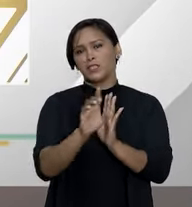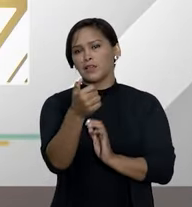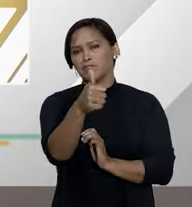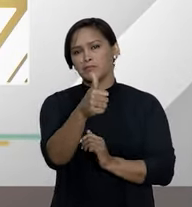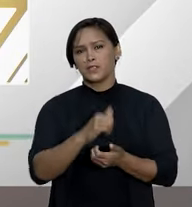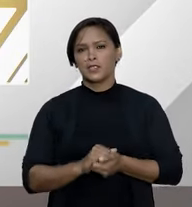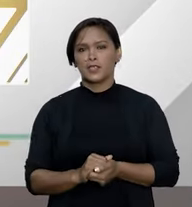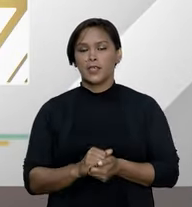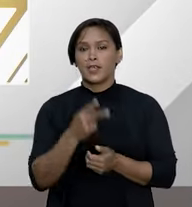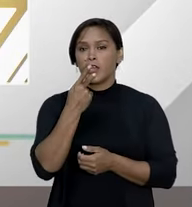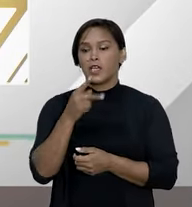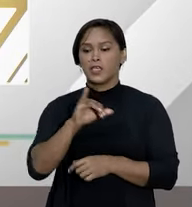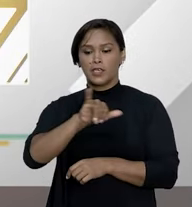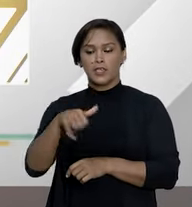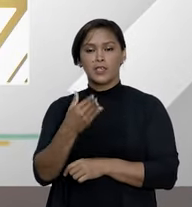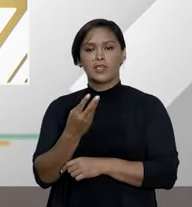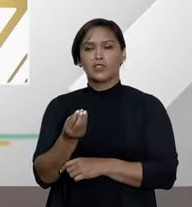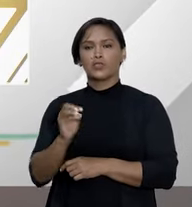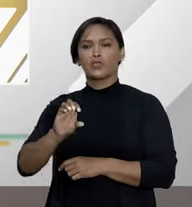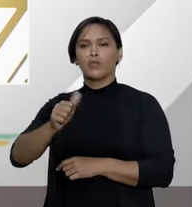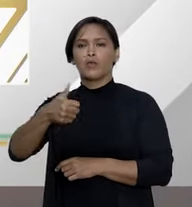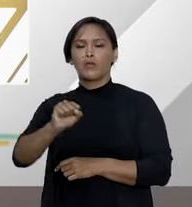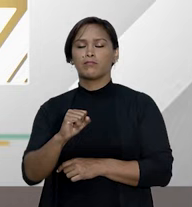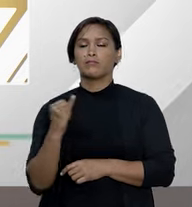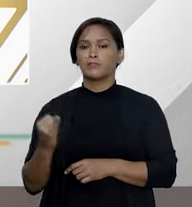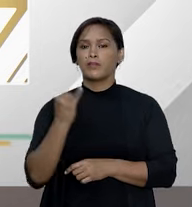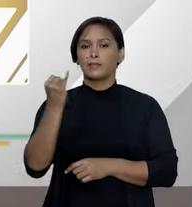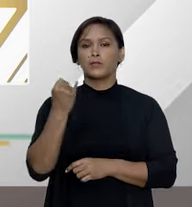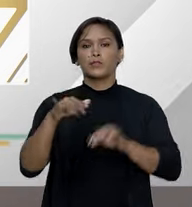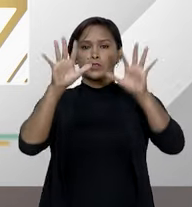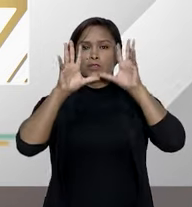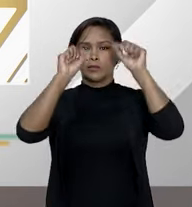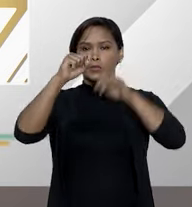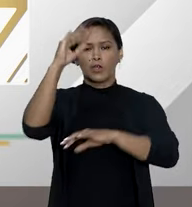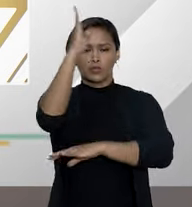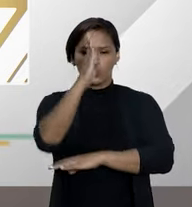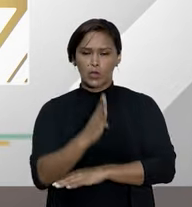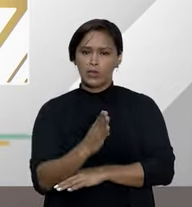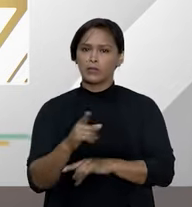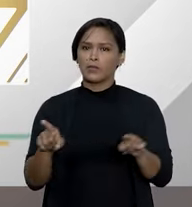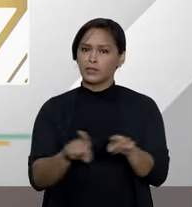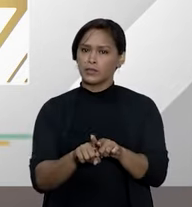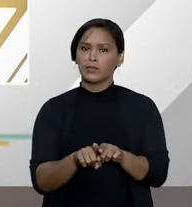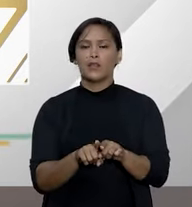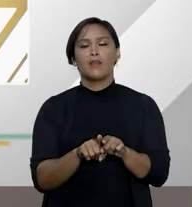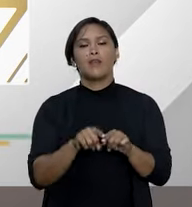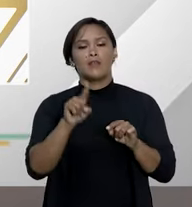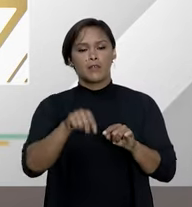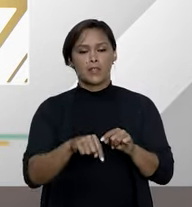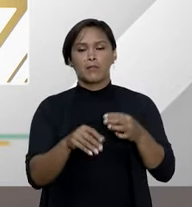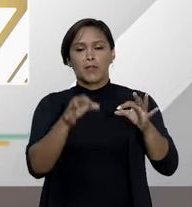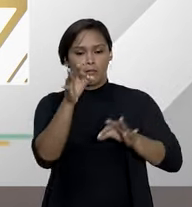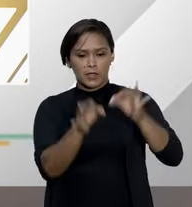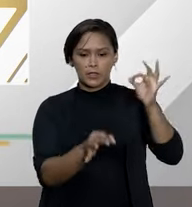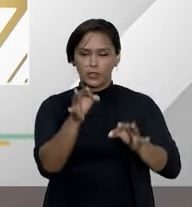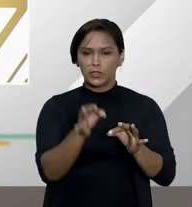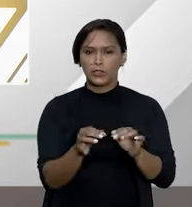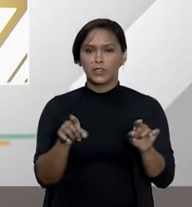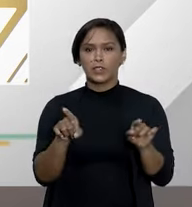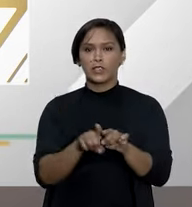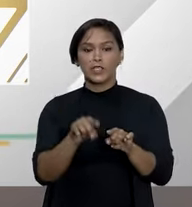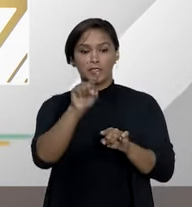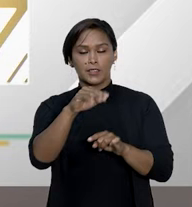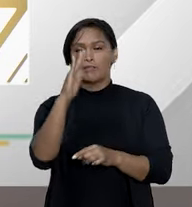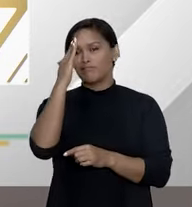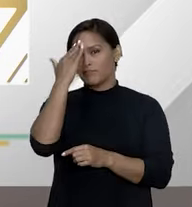Desembargador João Rebouças e qual a importância para os tribunais do país, assim também como para os jurisdicionados, de